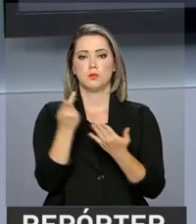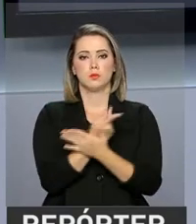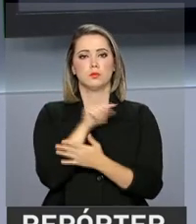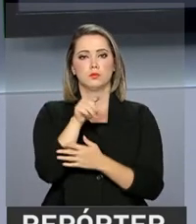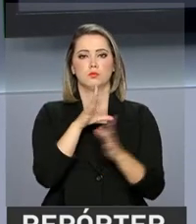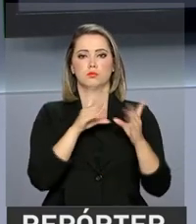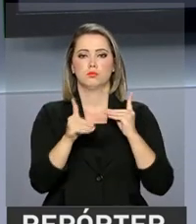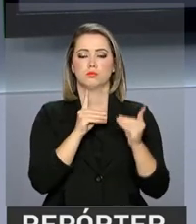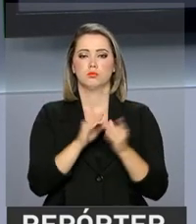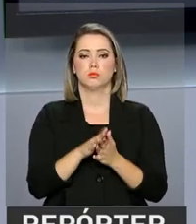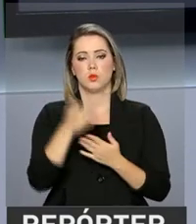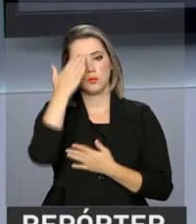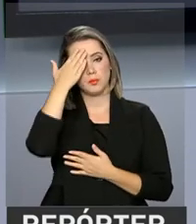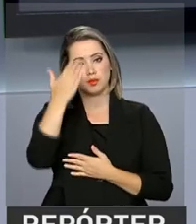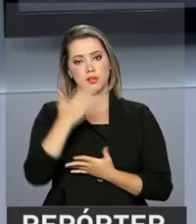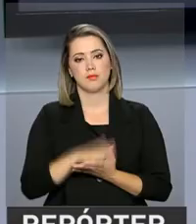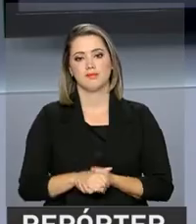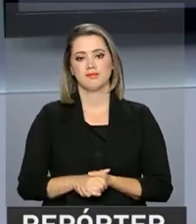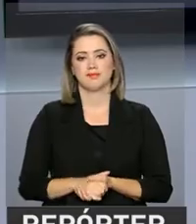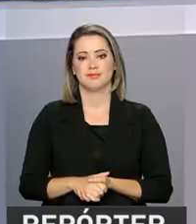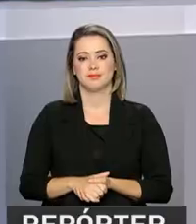aí esse debate. Muito obrigado pelas informações.